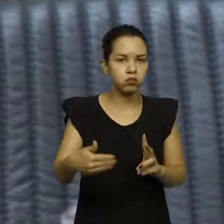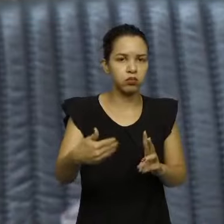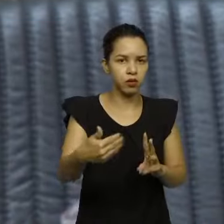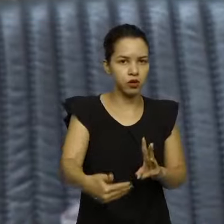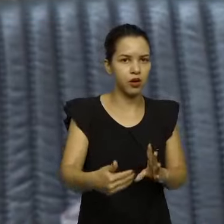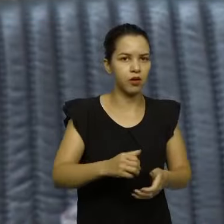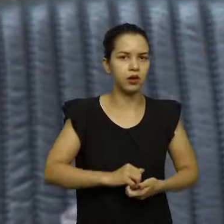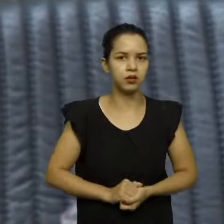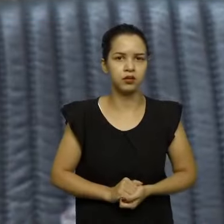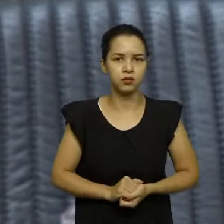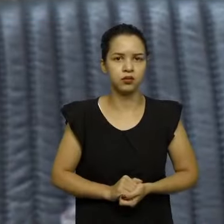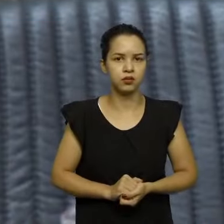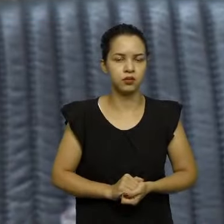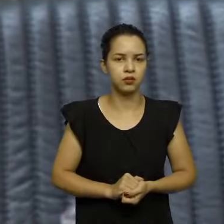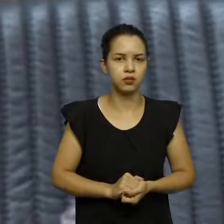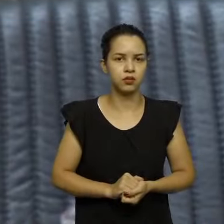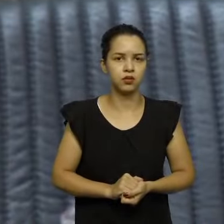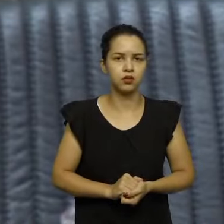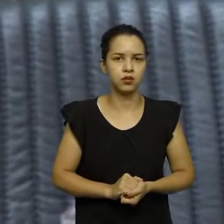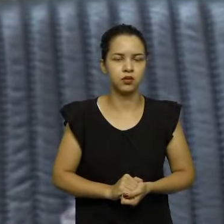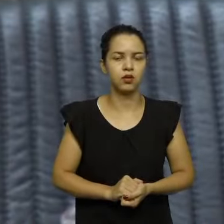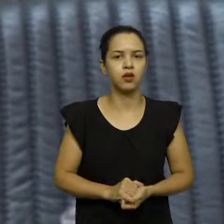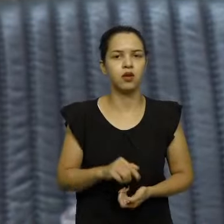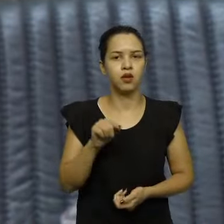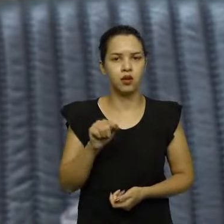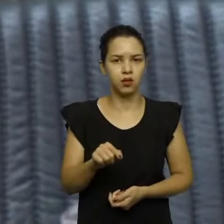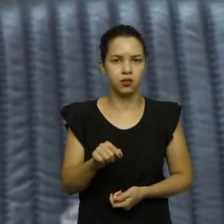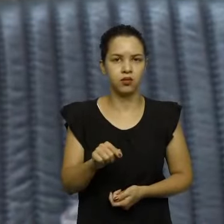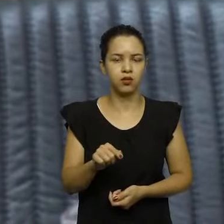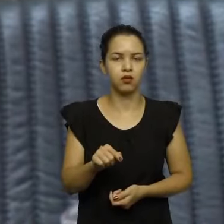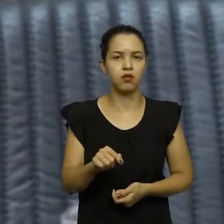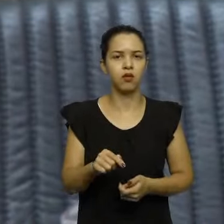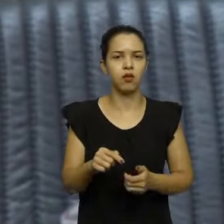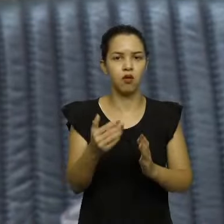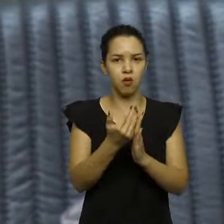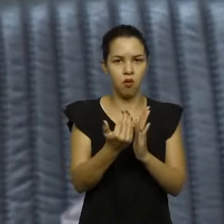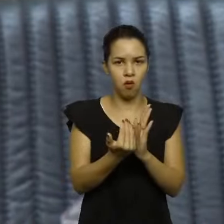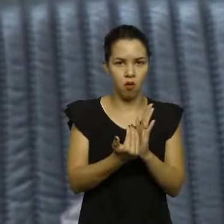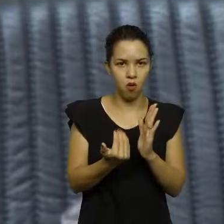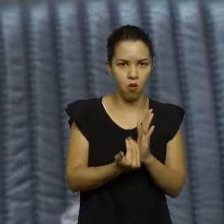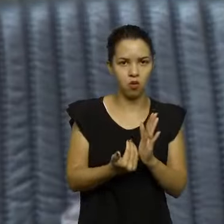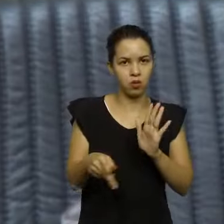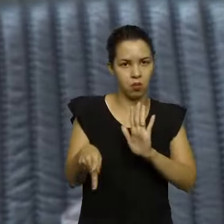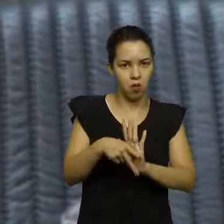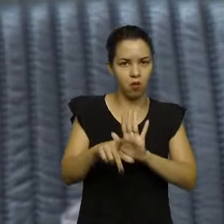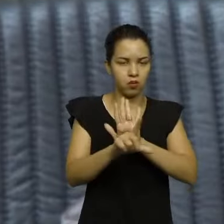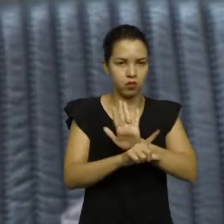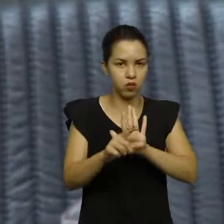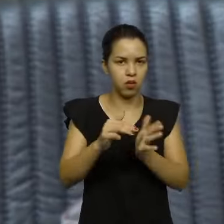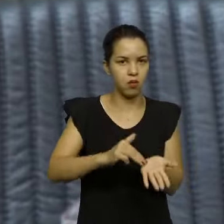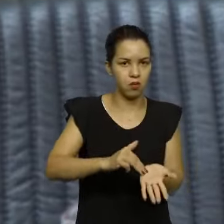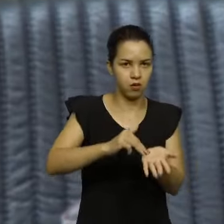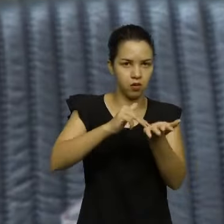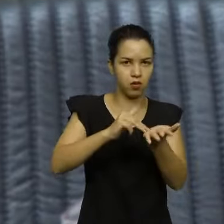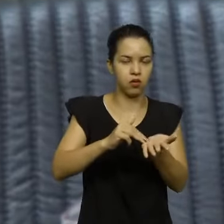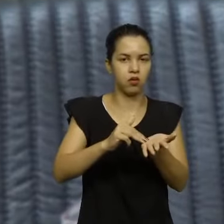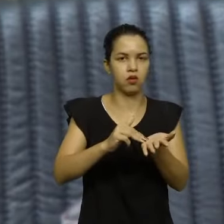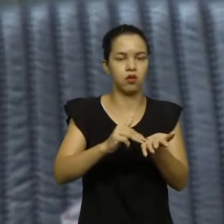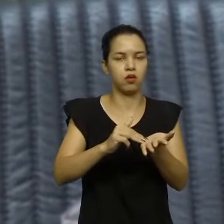alguma matéria na ordem legislativa, além das moções, das indicações, dos requerimentos,